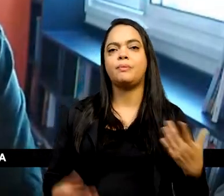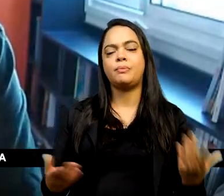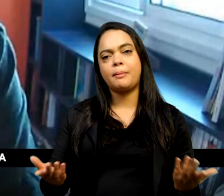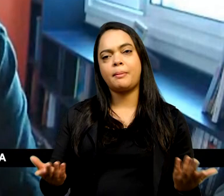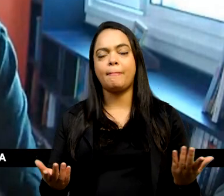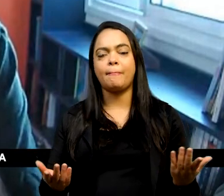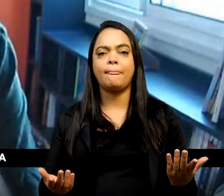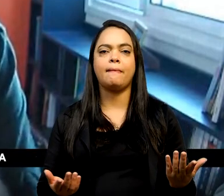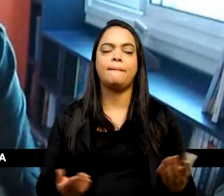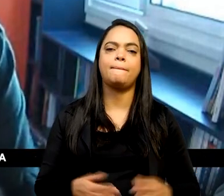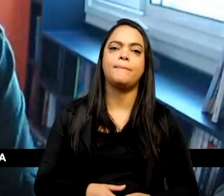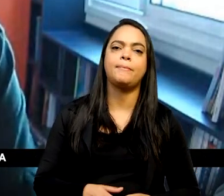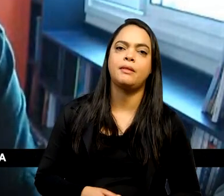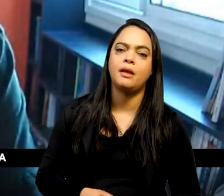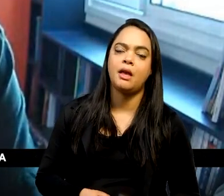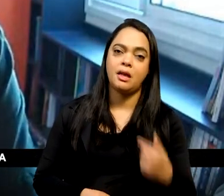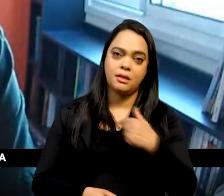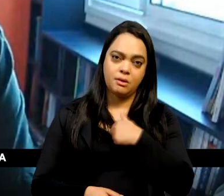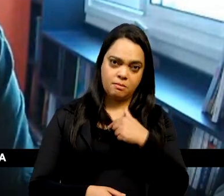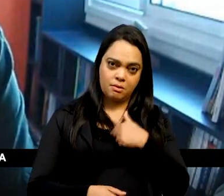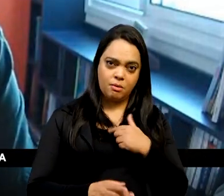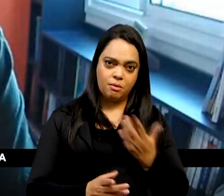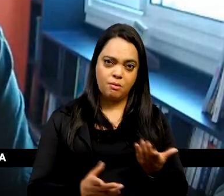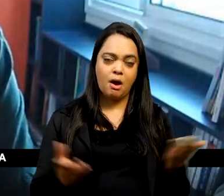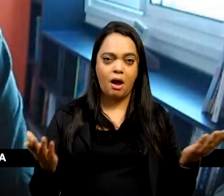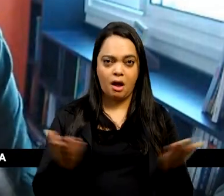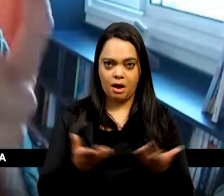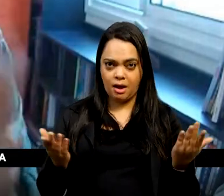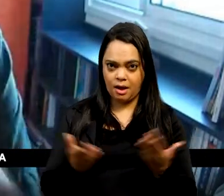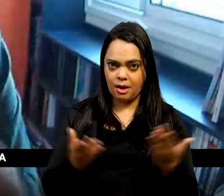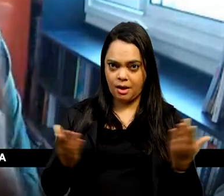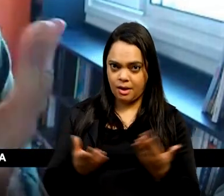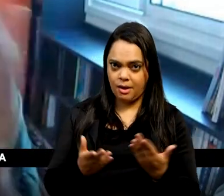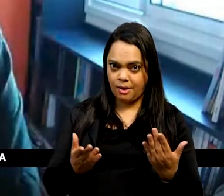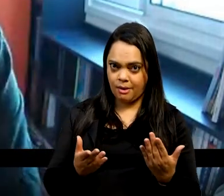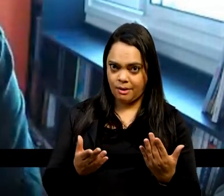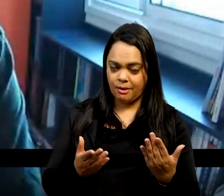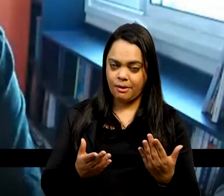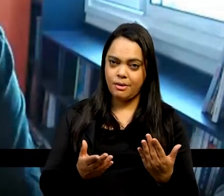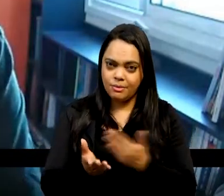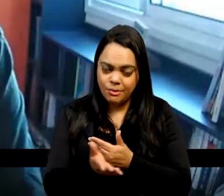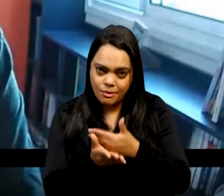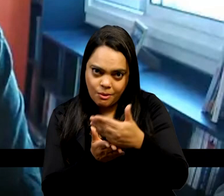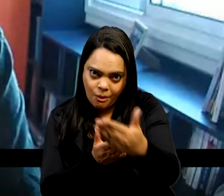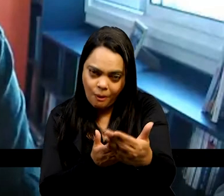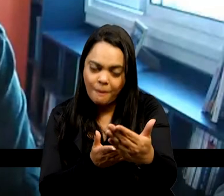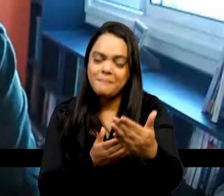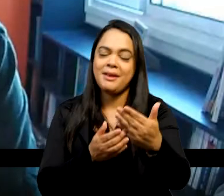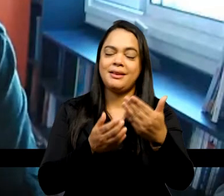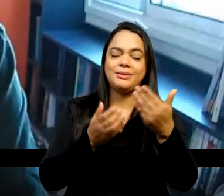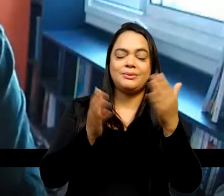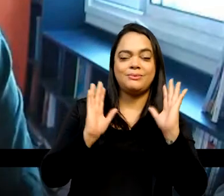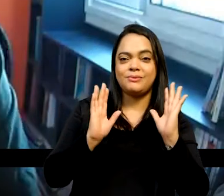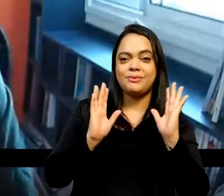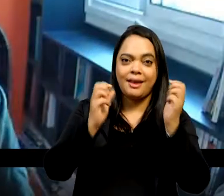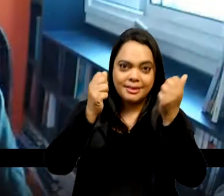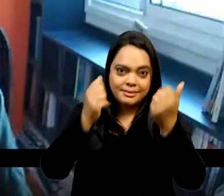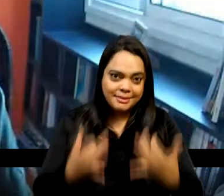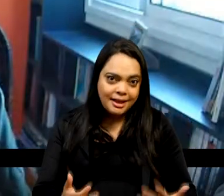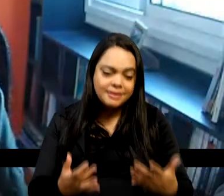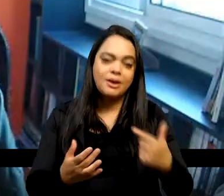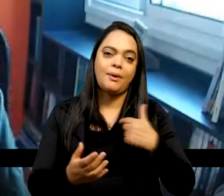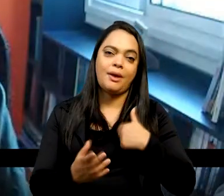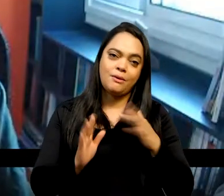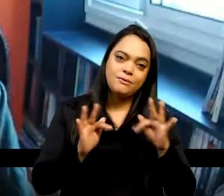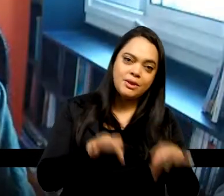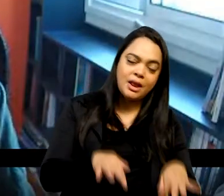Então, eu termino aqui essa primeira resposta, a gente retoma quando vocês quiserem, endossando